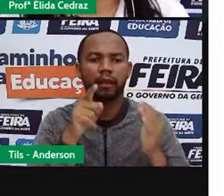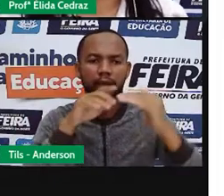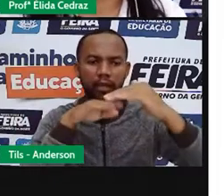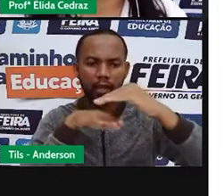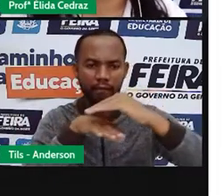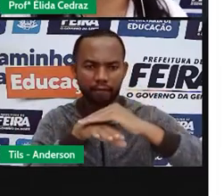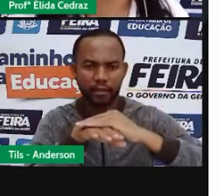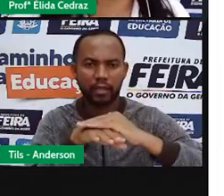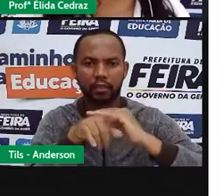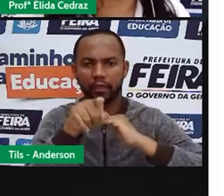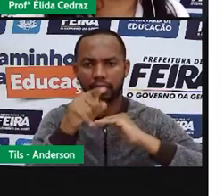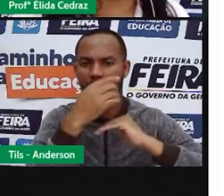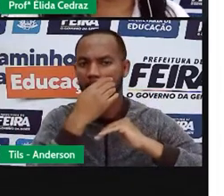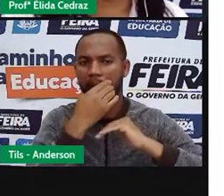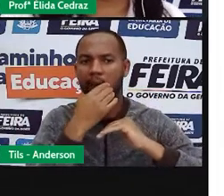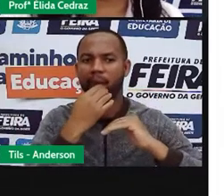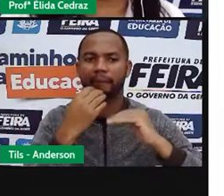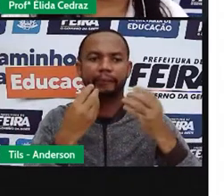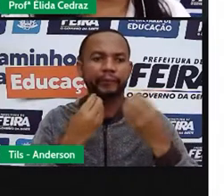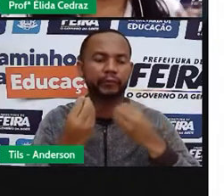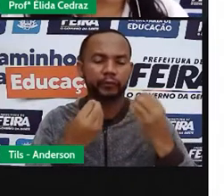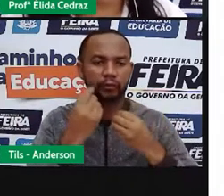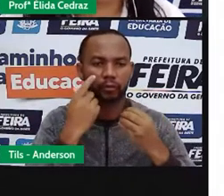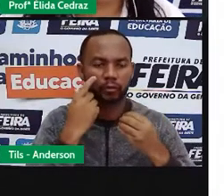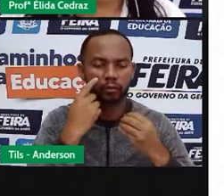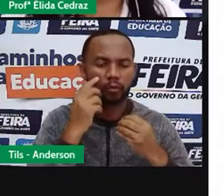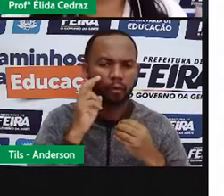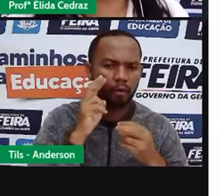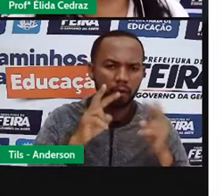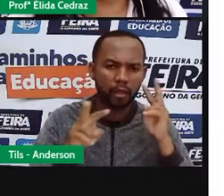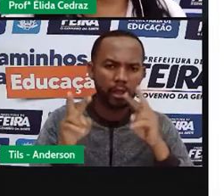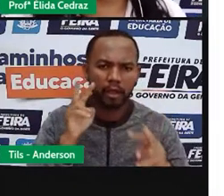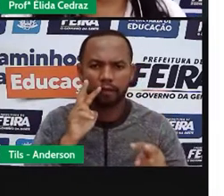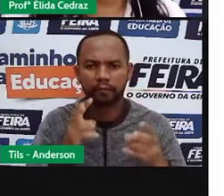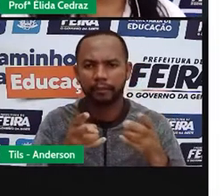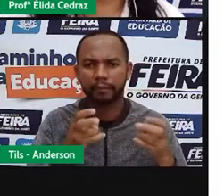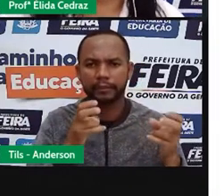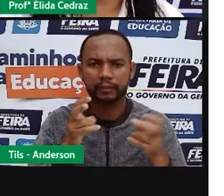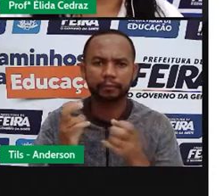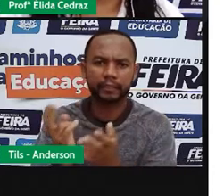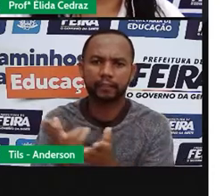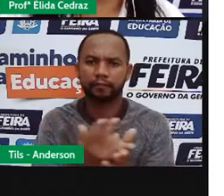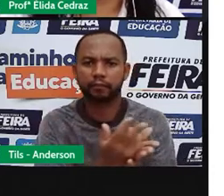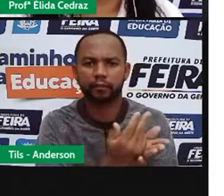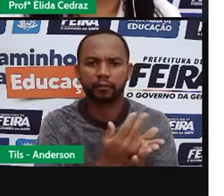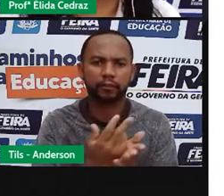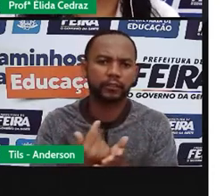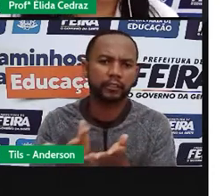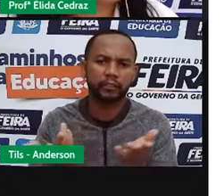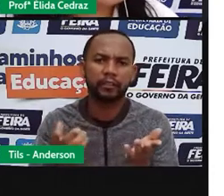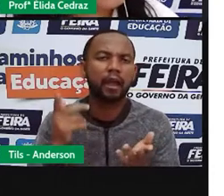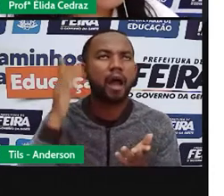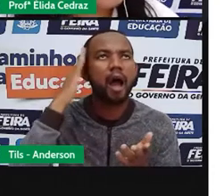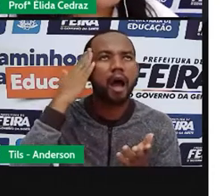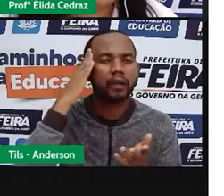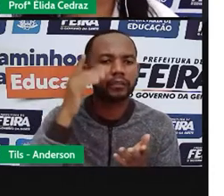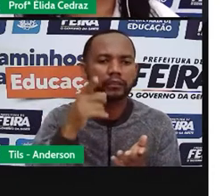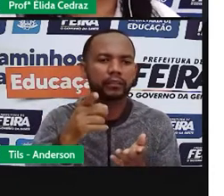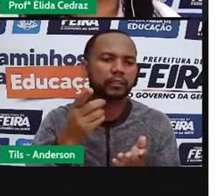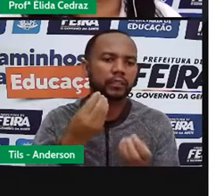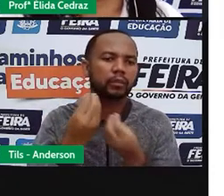aquele que depois passava ali e olhava, observava as imagens, conseguia entender